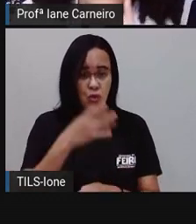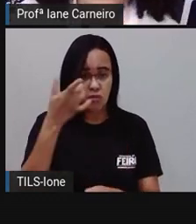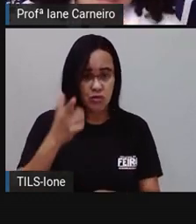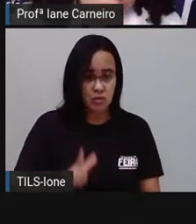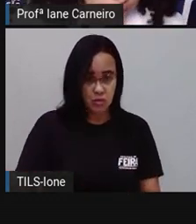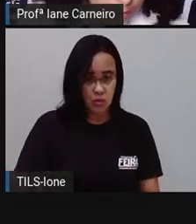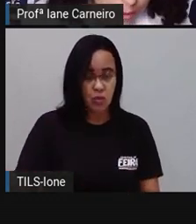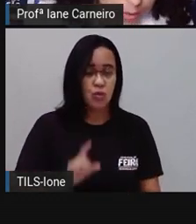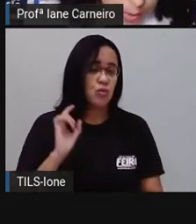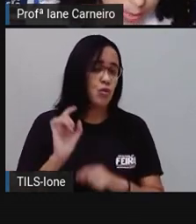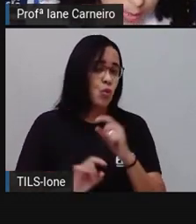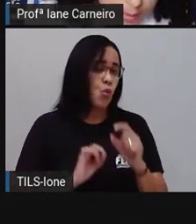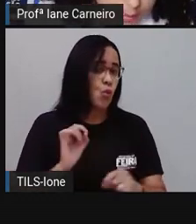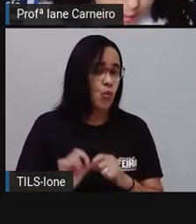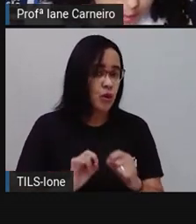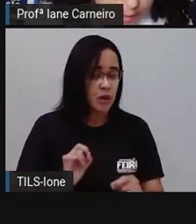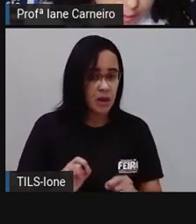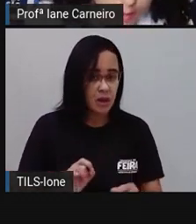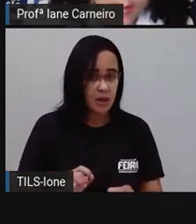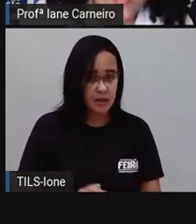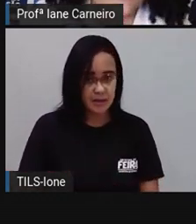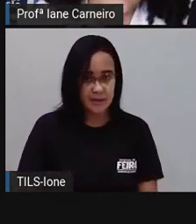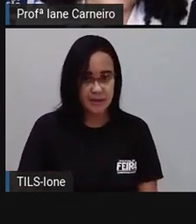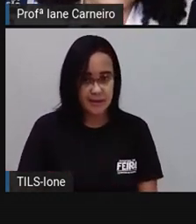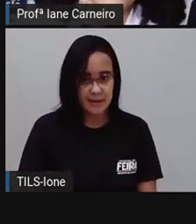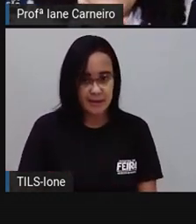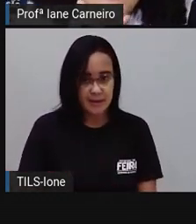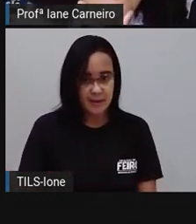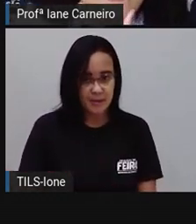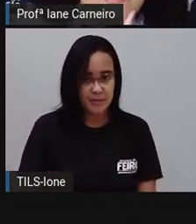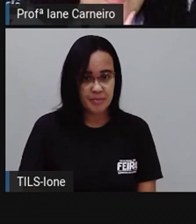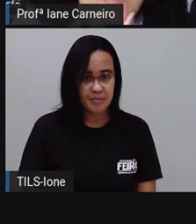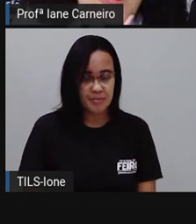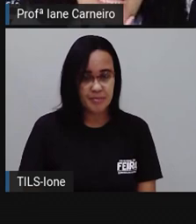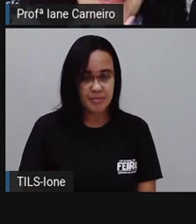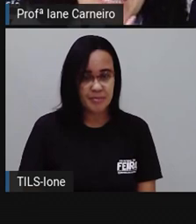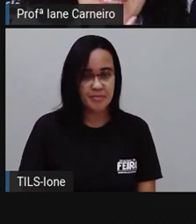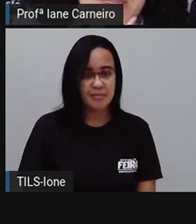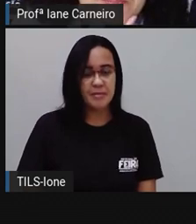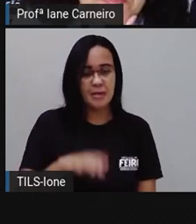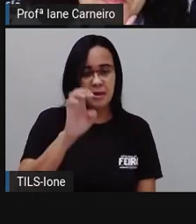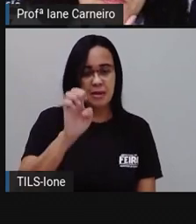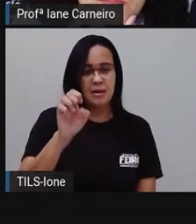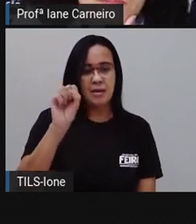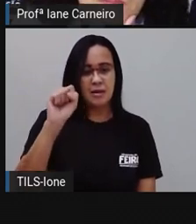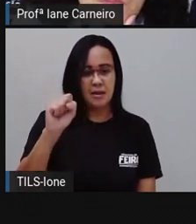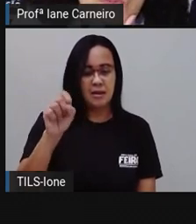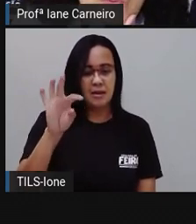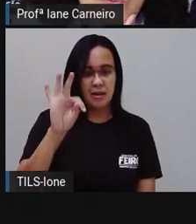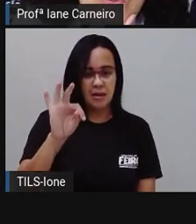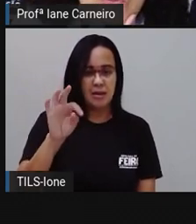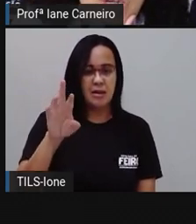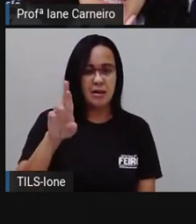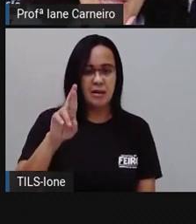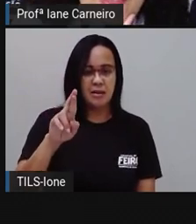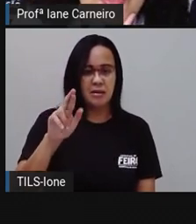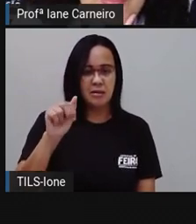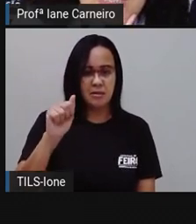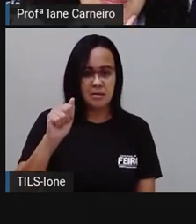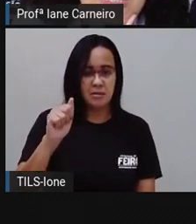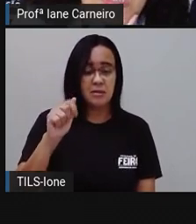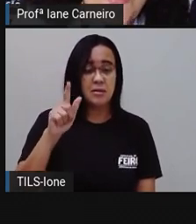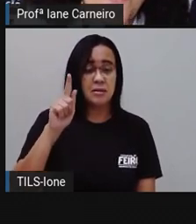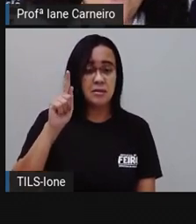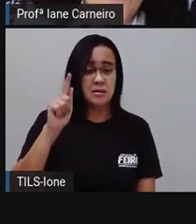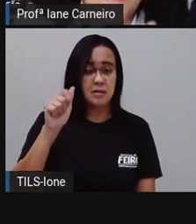uma rima só, não. Ó, estragado. Diferente dos poemas, né? No cordel, a gente